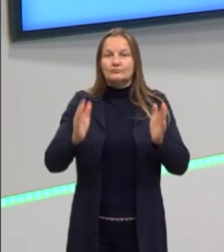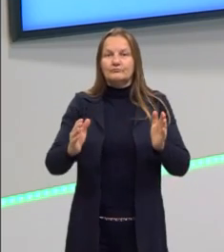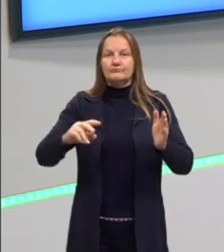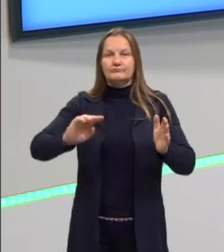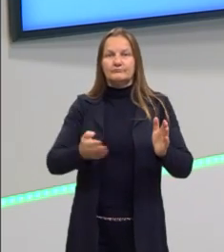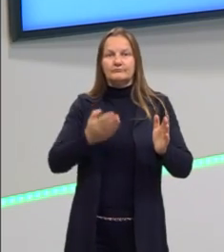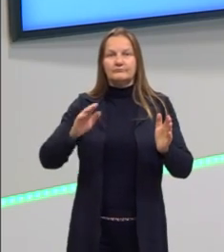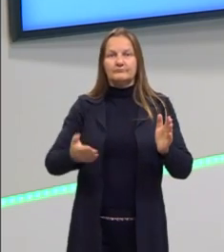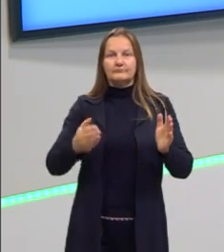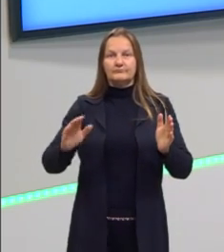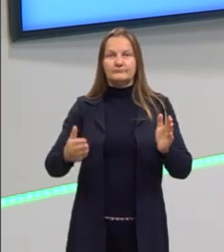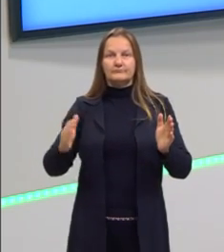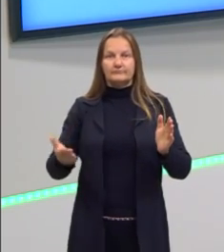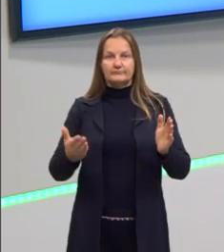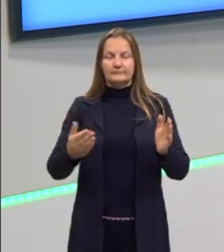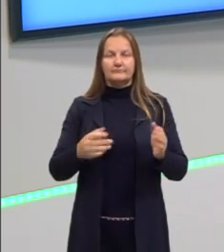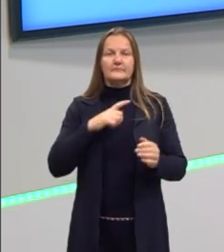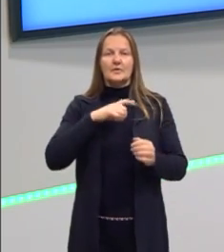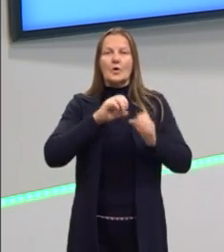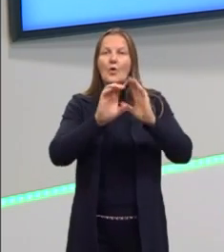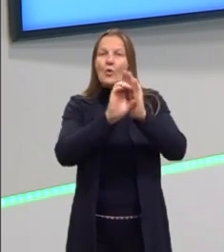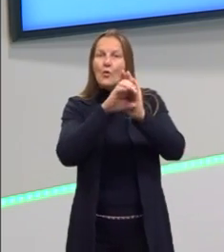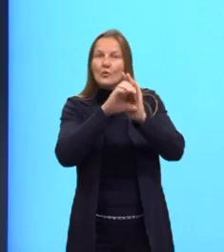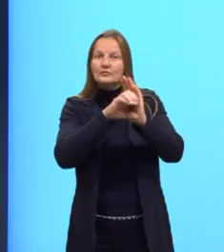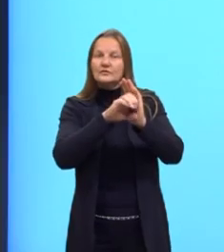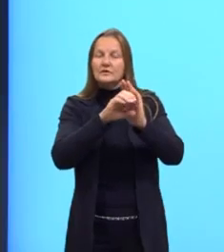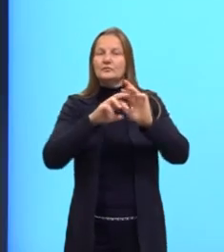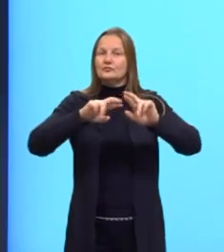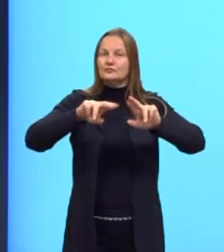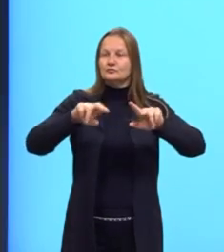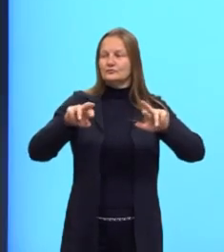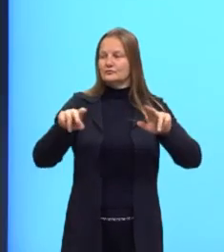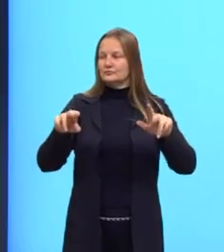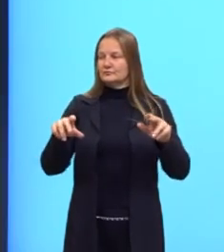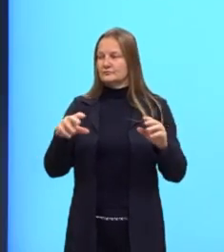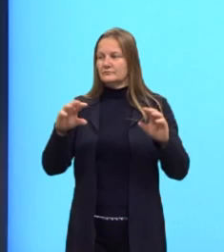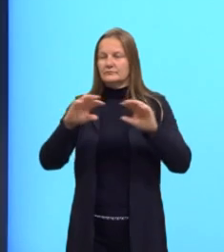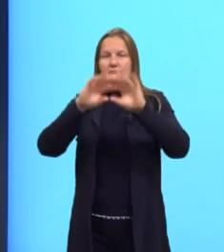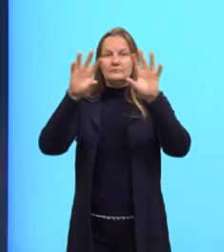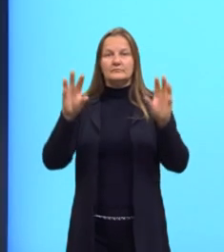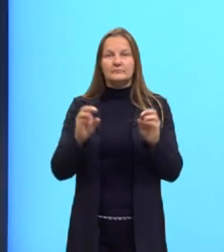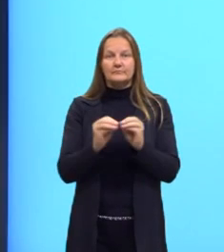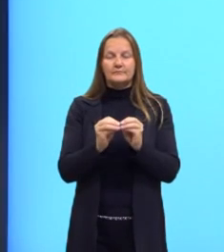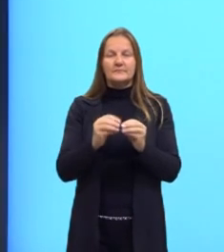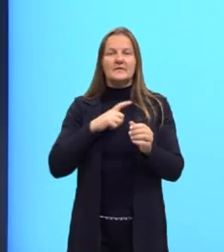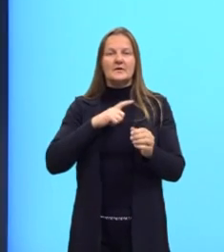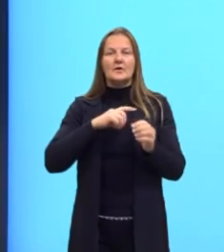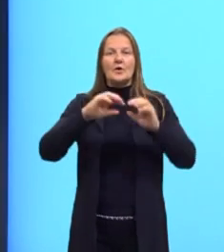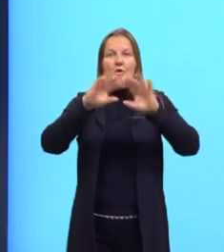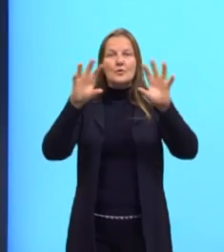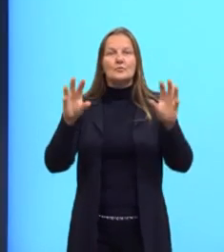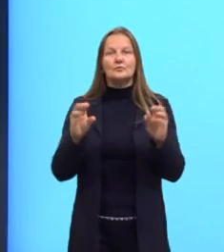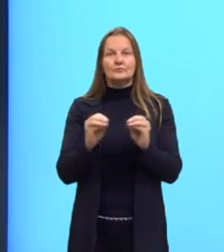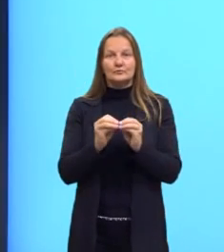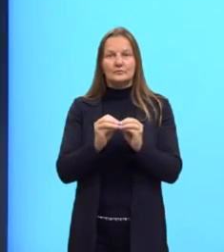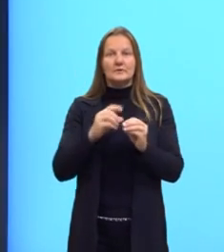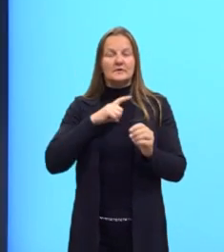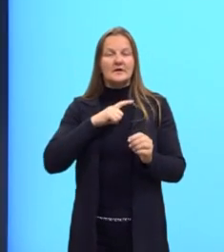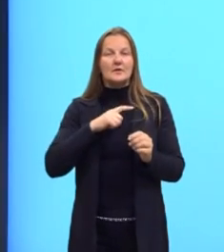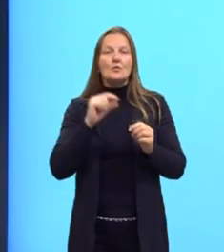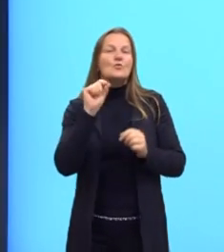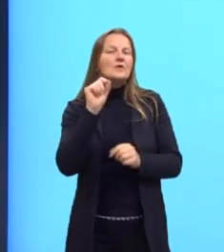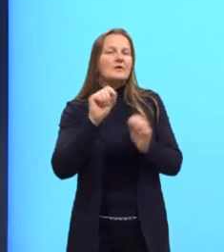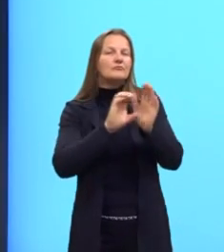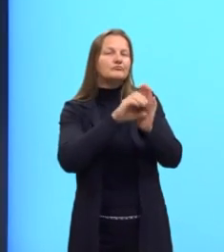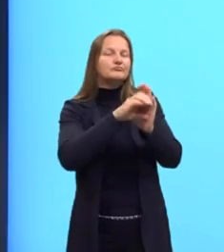E lá nesses conceitos de diacronia e sincronia, a gente vai dizer que sincronia é aquilo